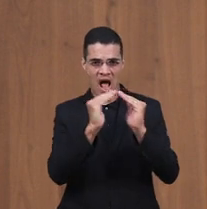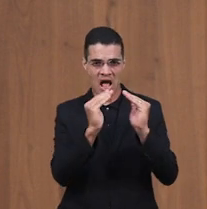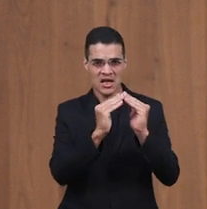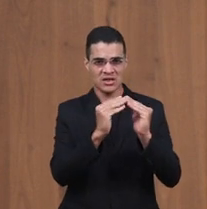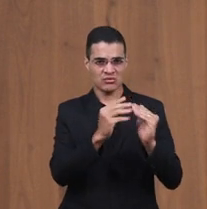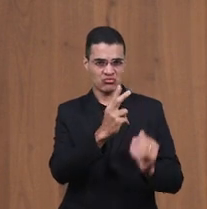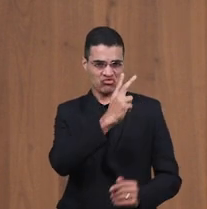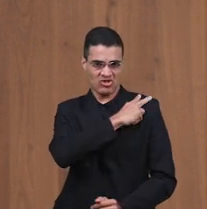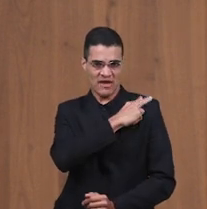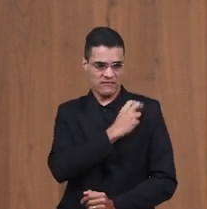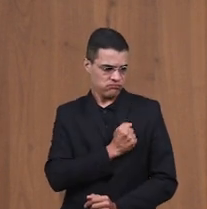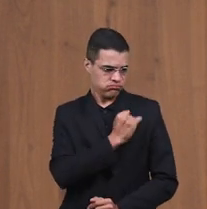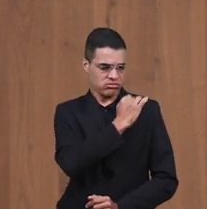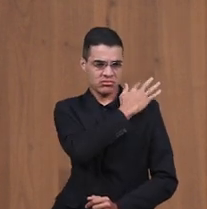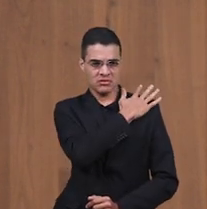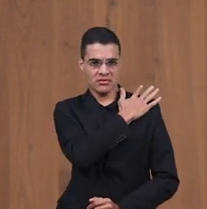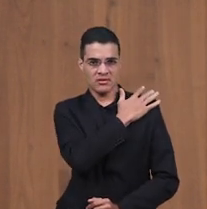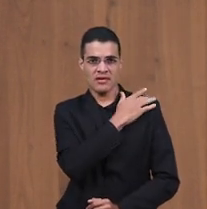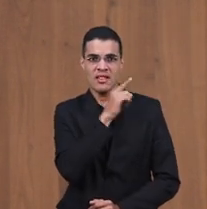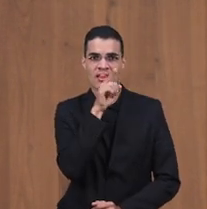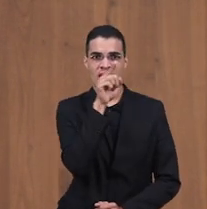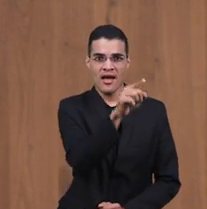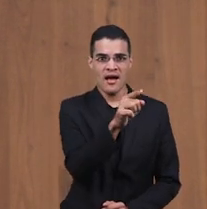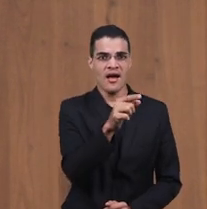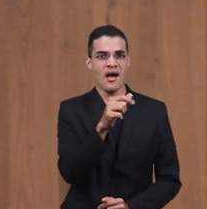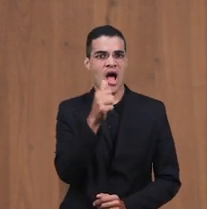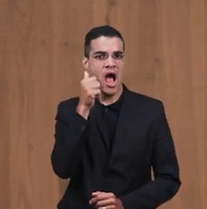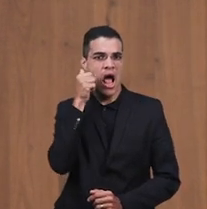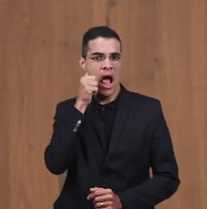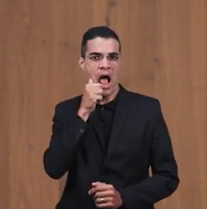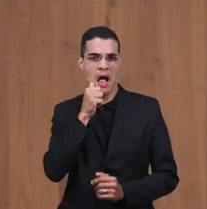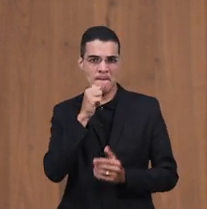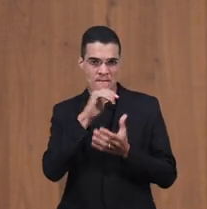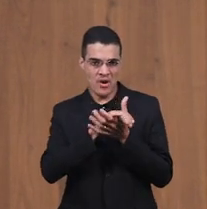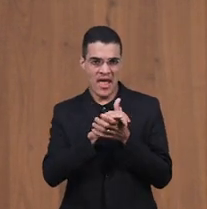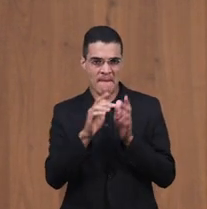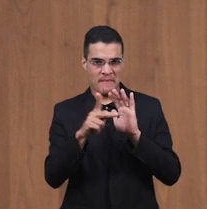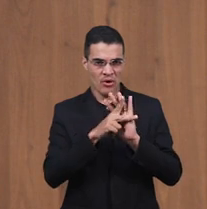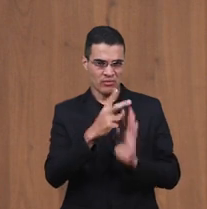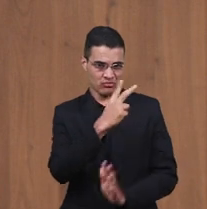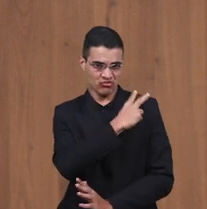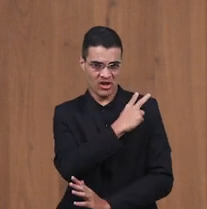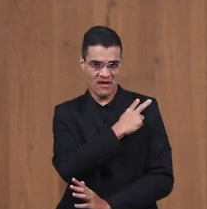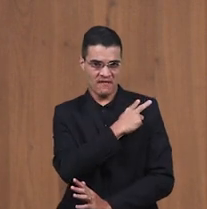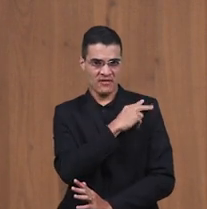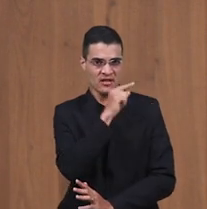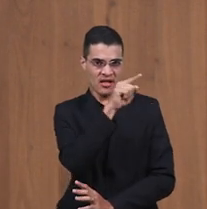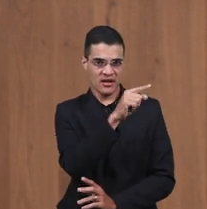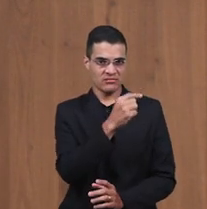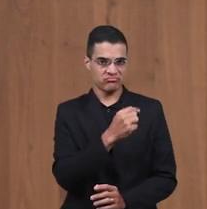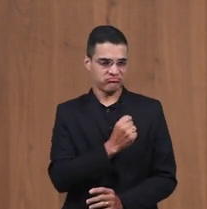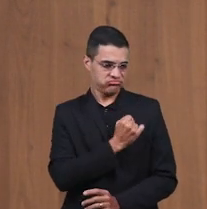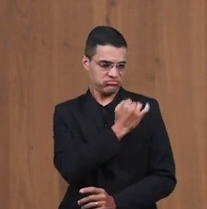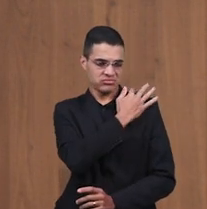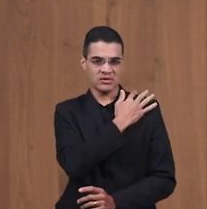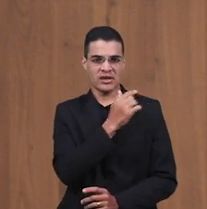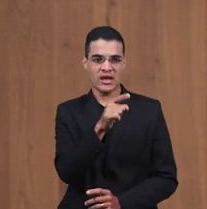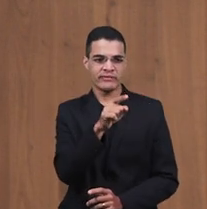caluniado pela mulher de Potifar E então foi preso injustamente